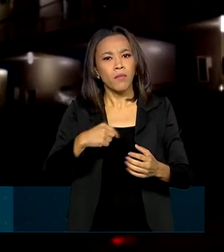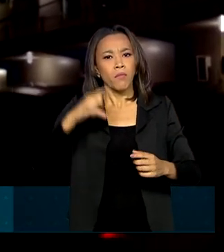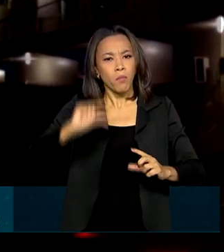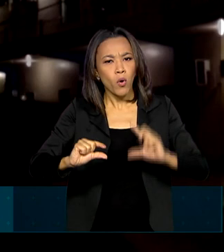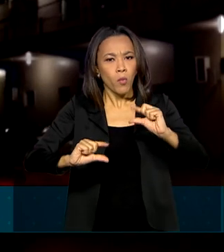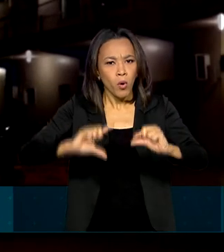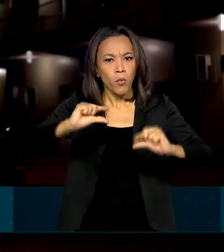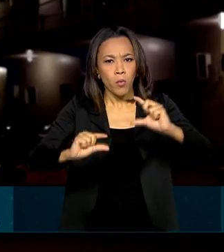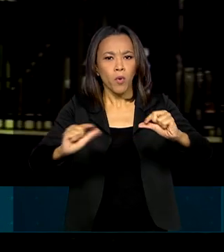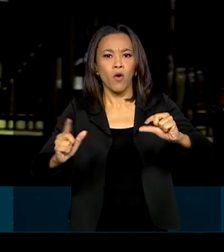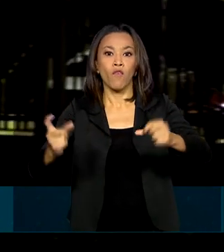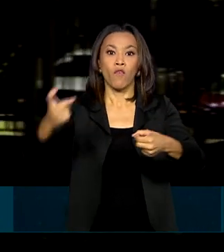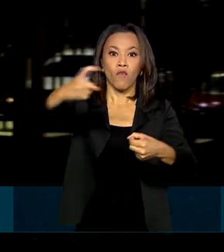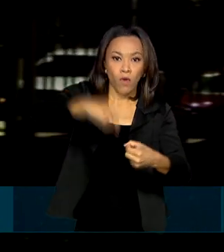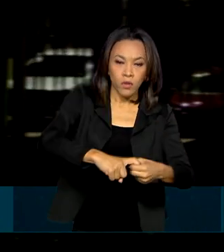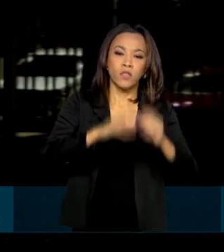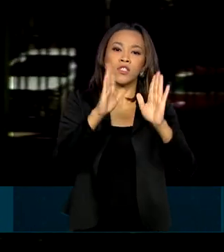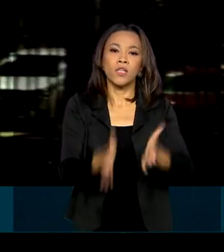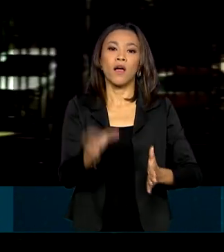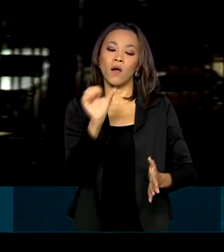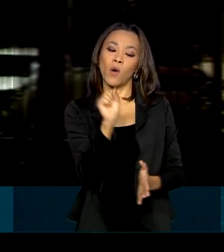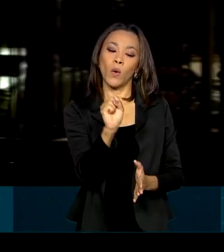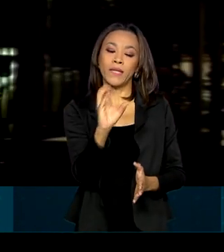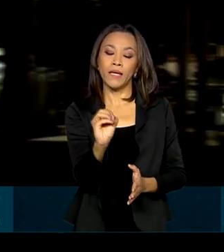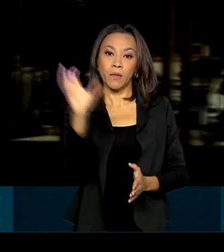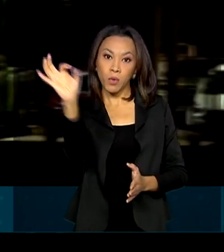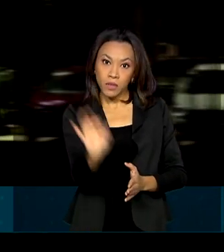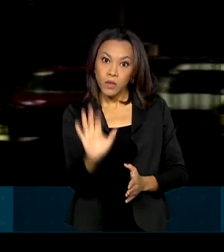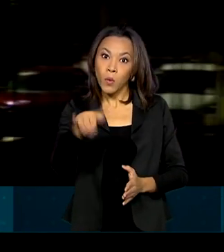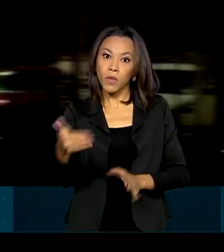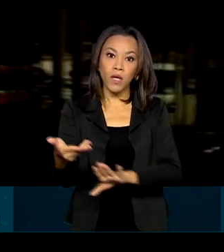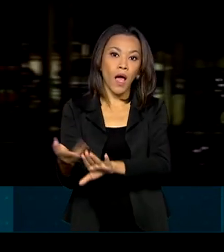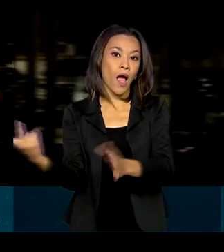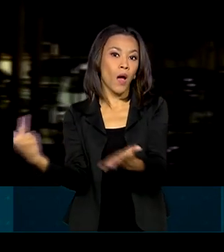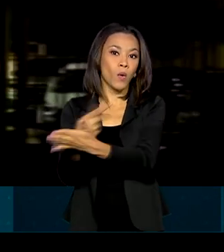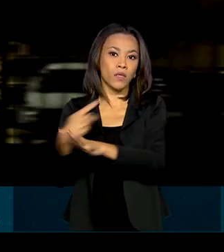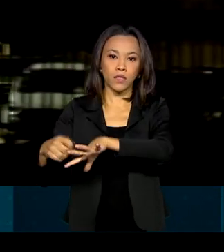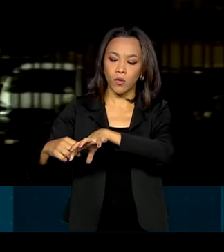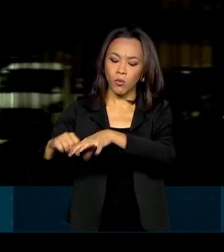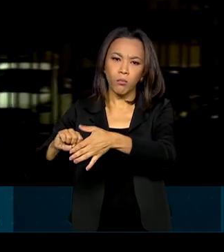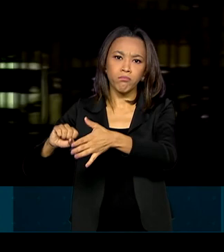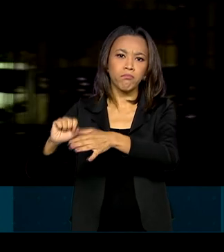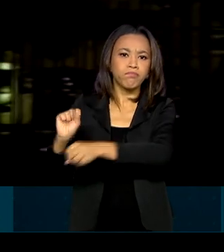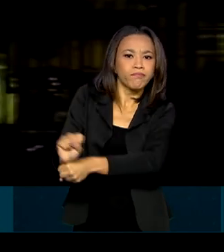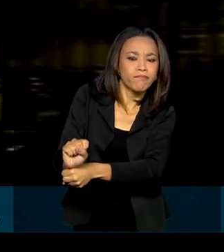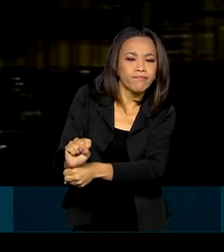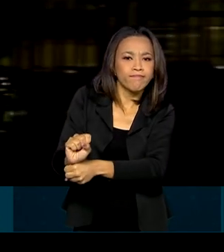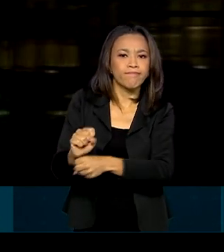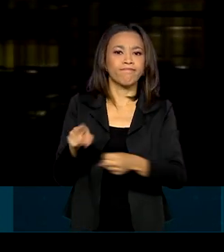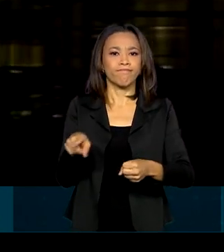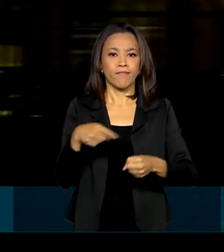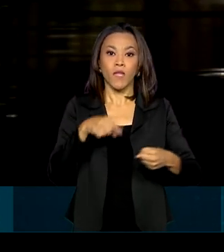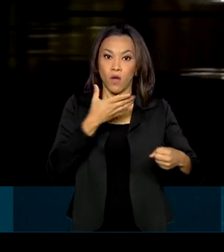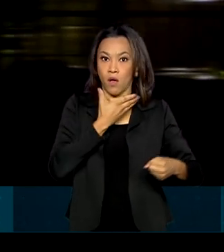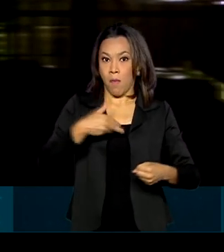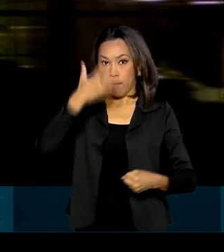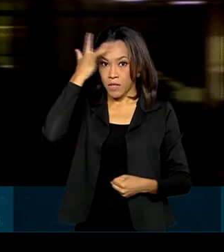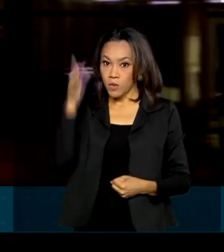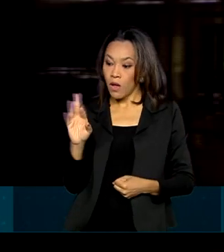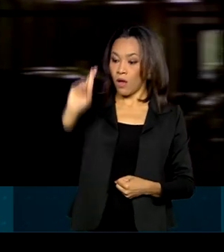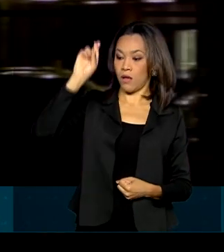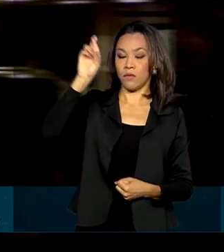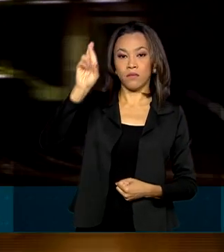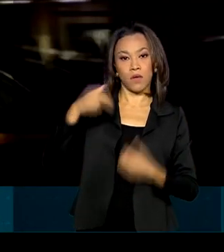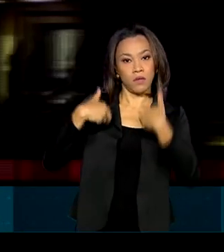e já estava em 80% quando houve a interrupção. De acordo com o operador nacional do sistema, a